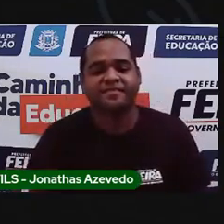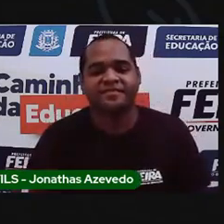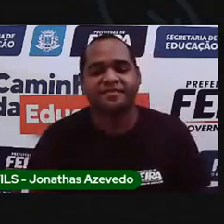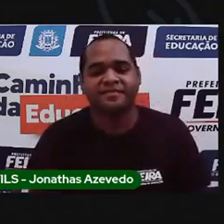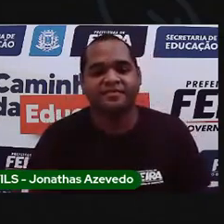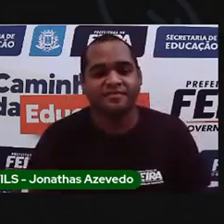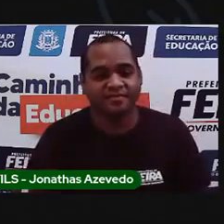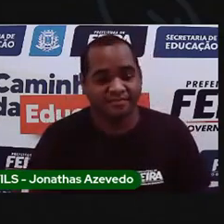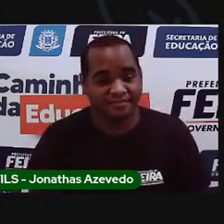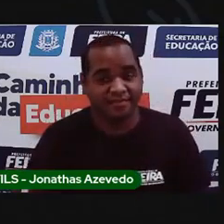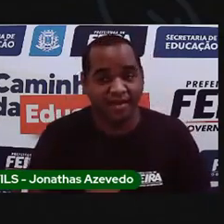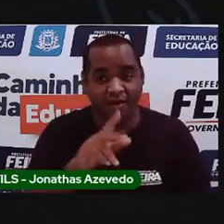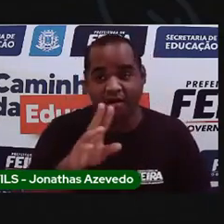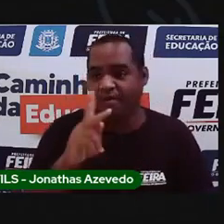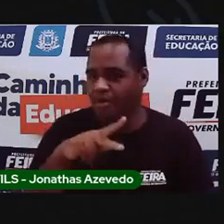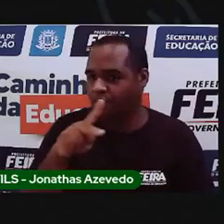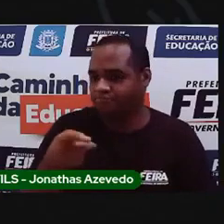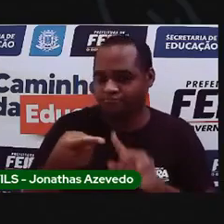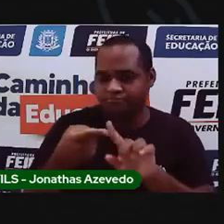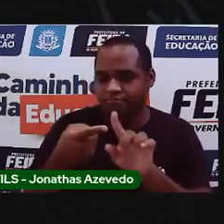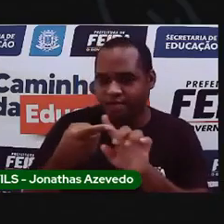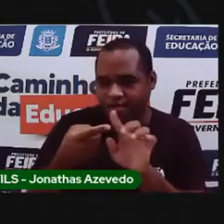Pró vai limpar o dedo agora.